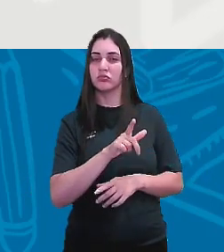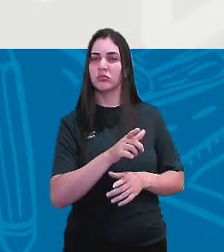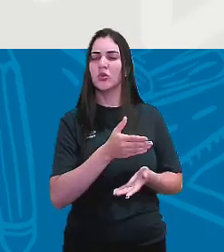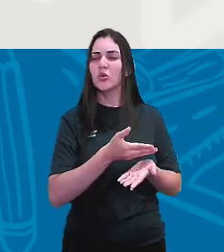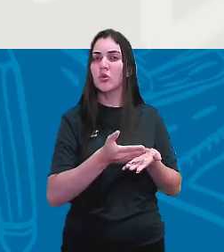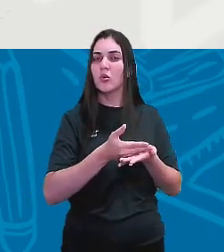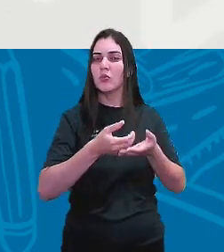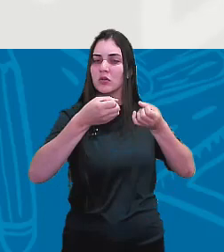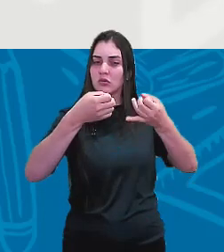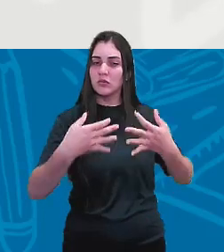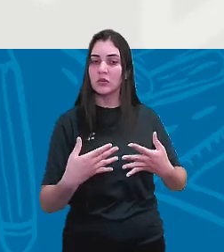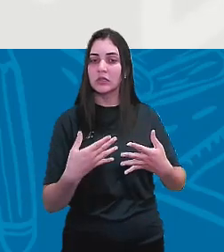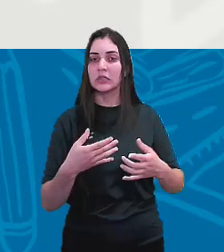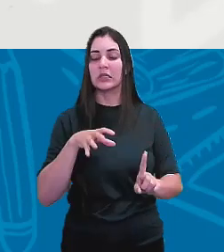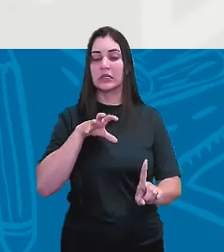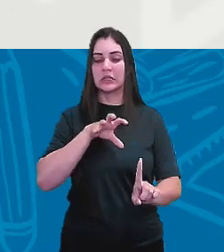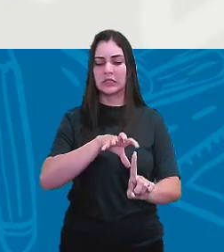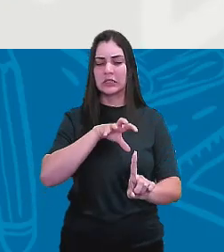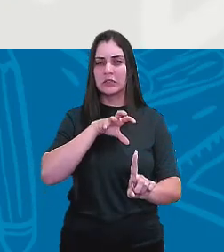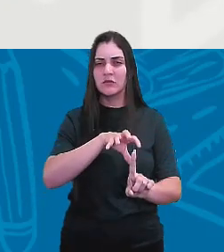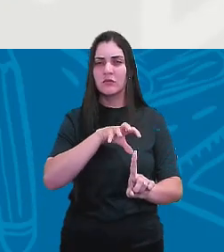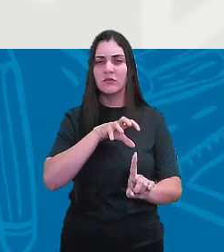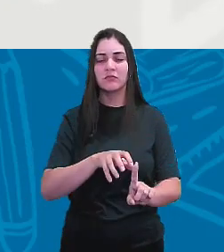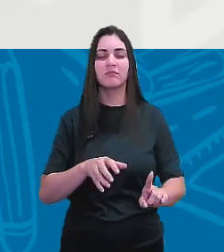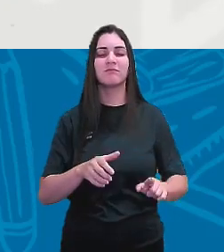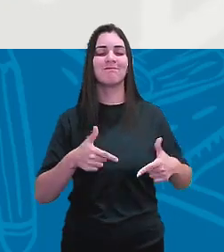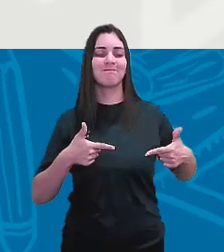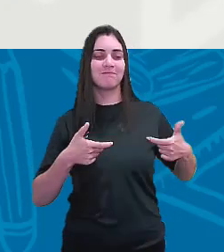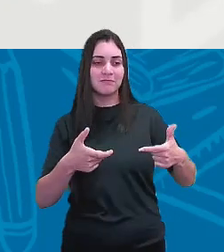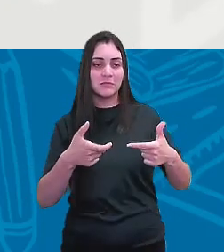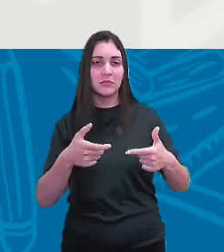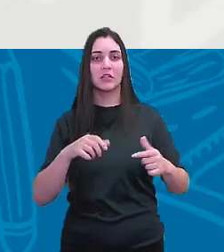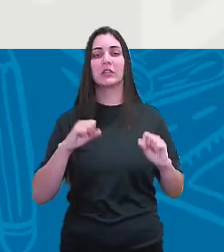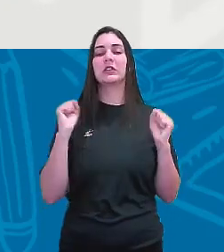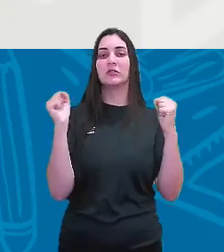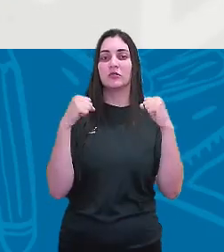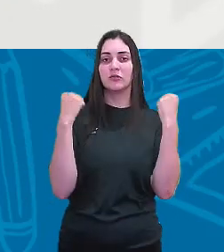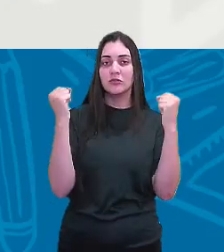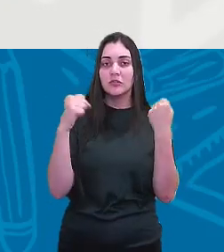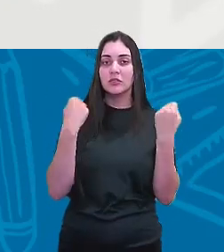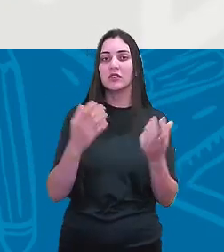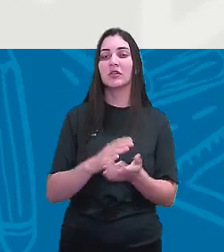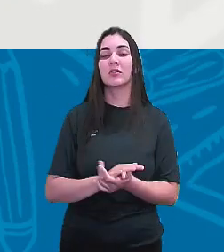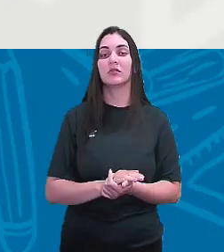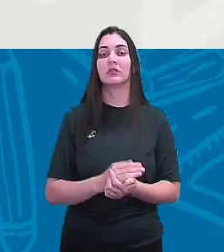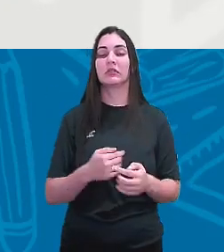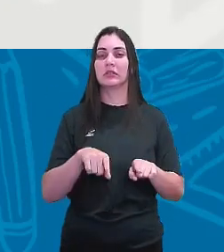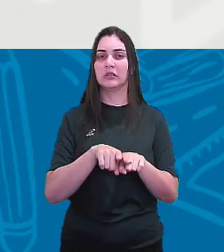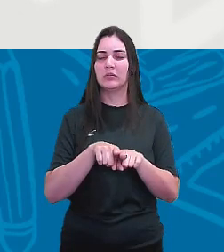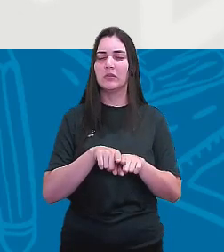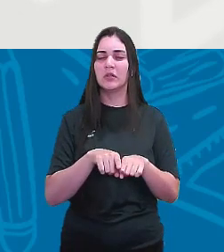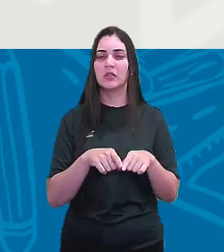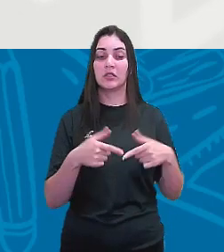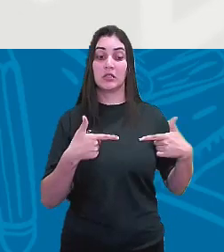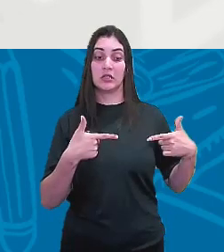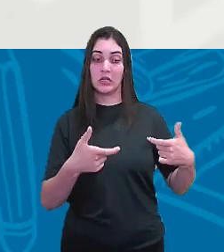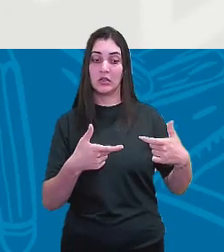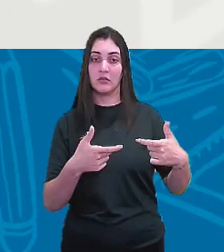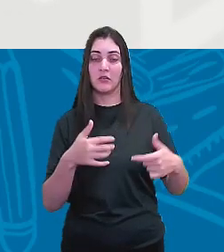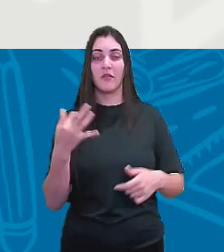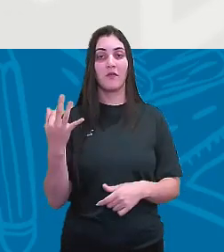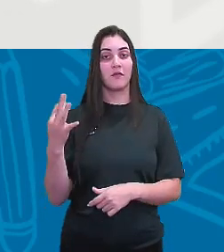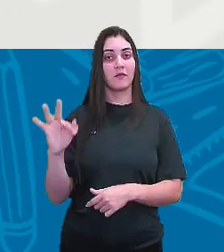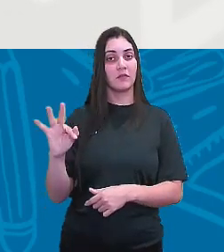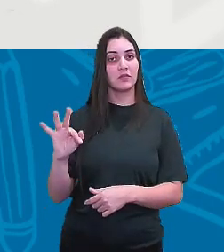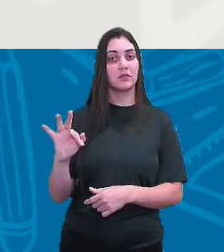falar? A influência das revoluções, tanto a Revolução Industrial como a Revolução Francesa,